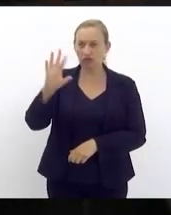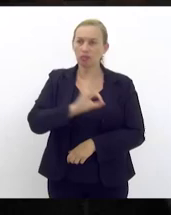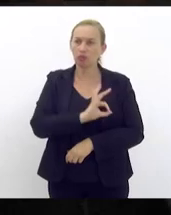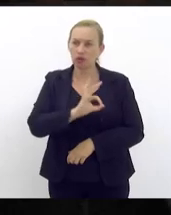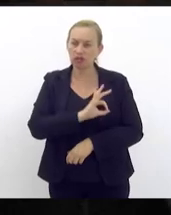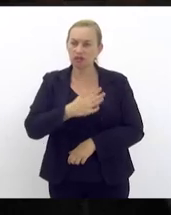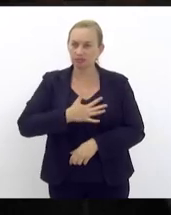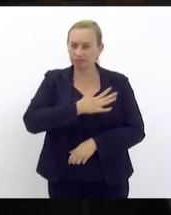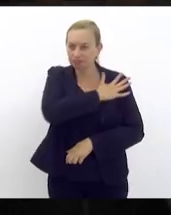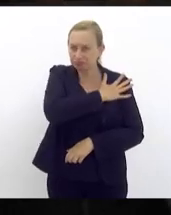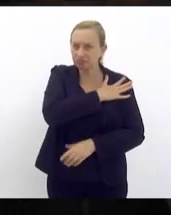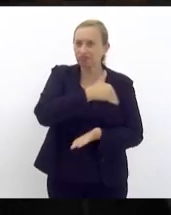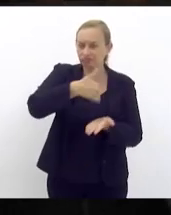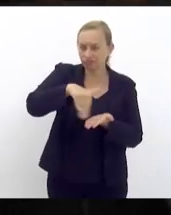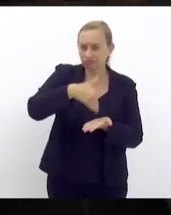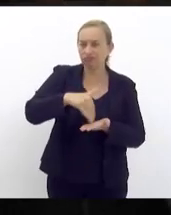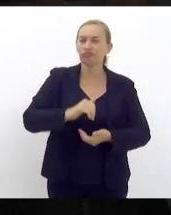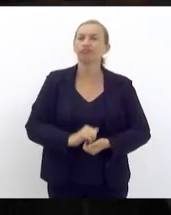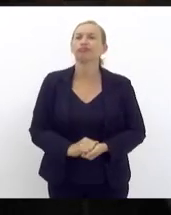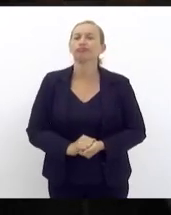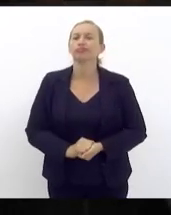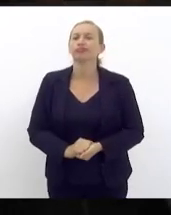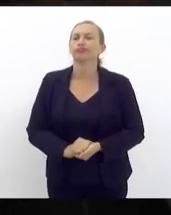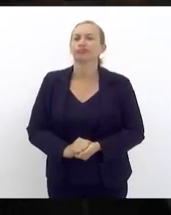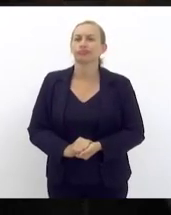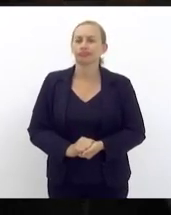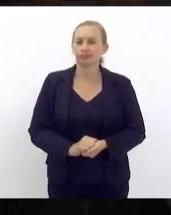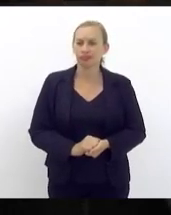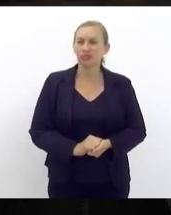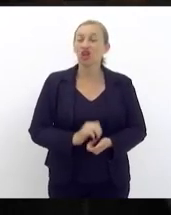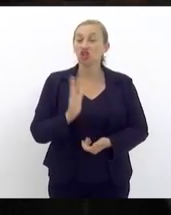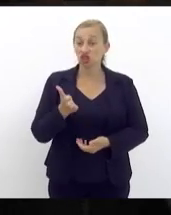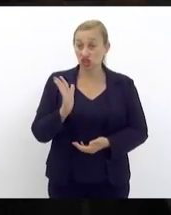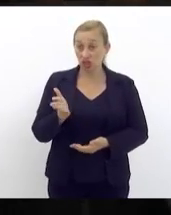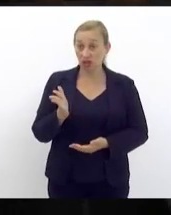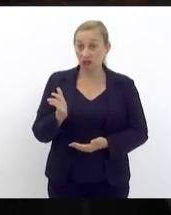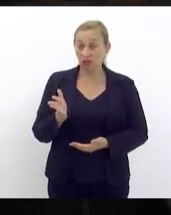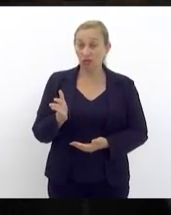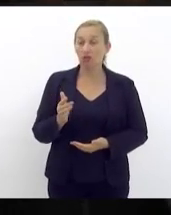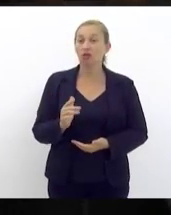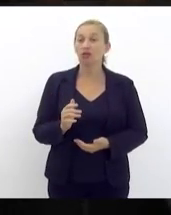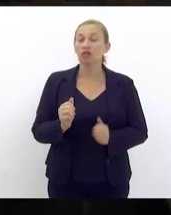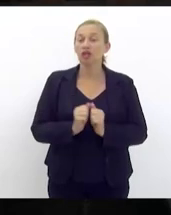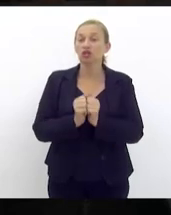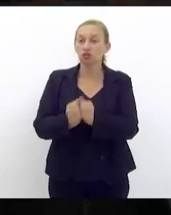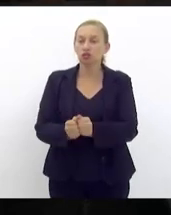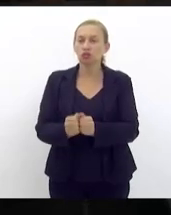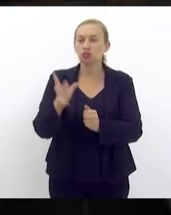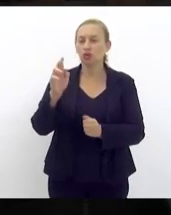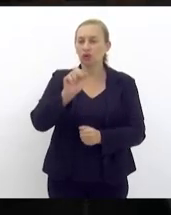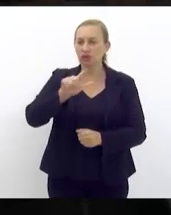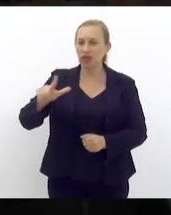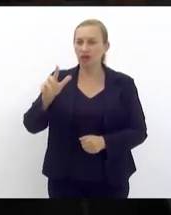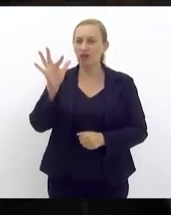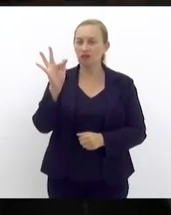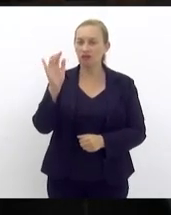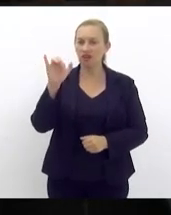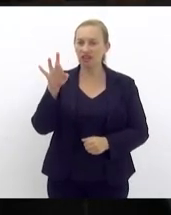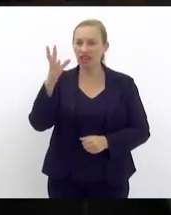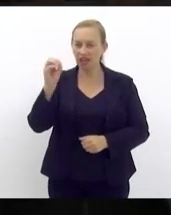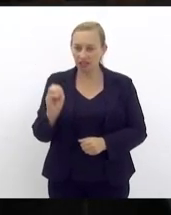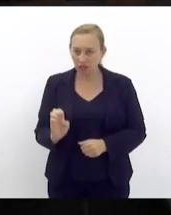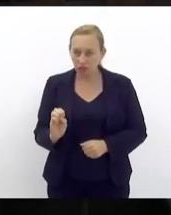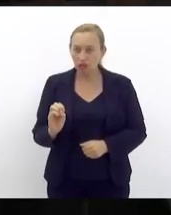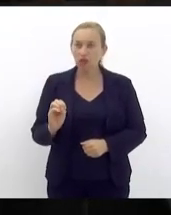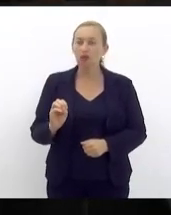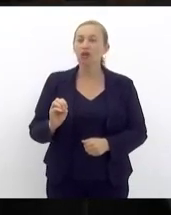de polícia militar e eu já vou levar o nosso coronel Fernando que é o secretário de segurança